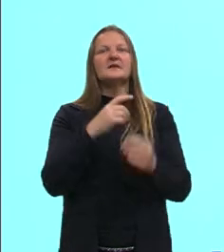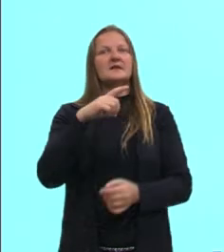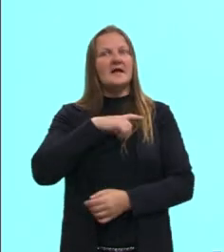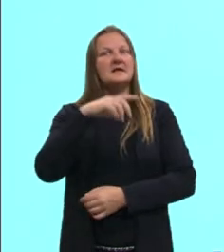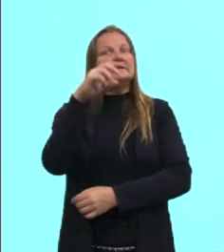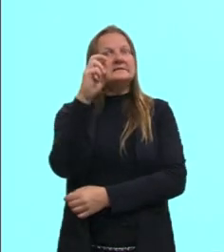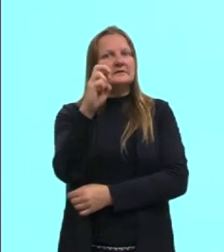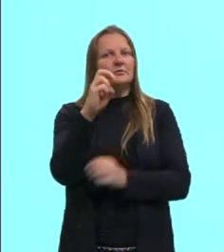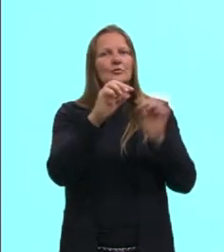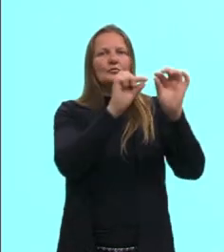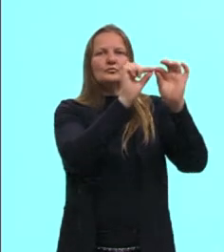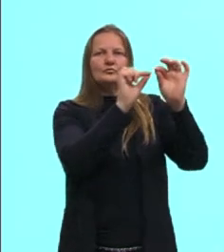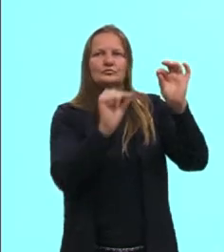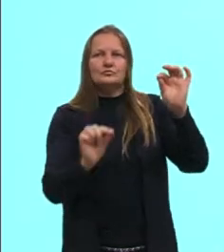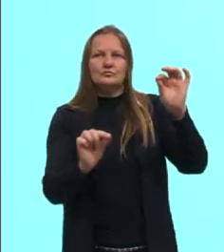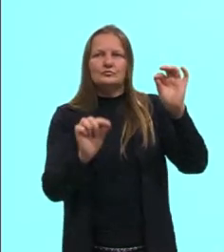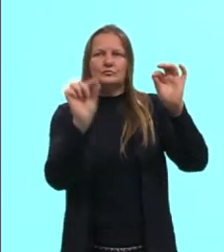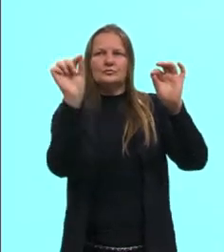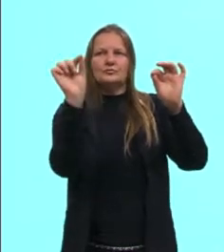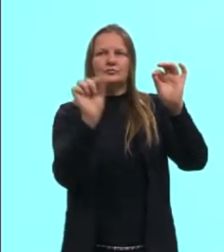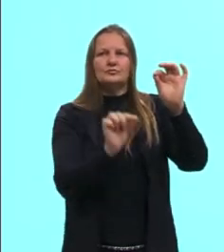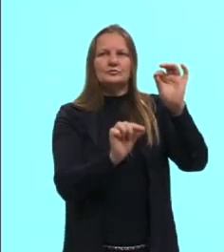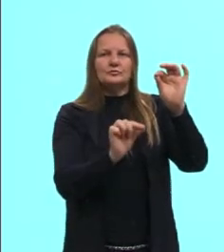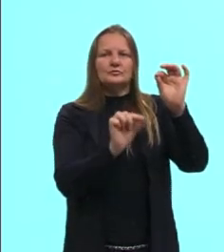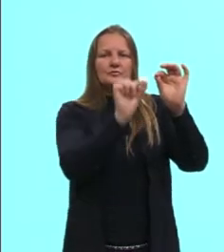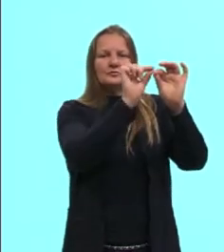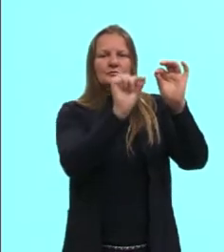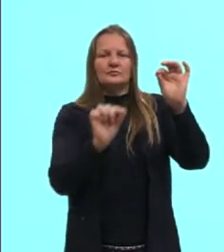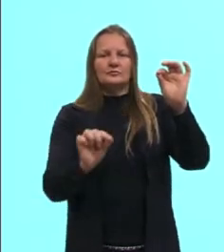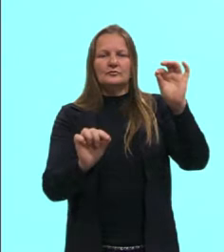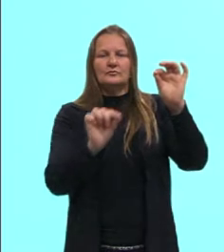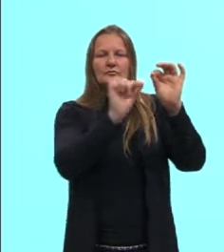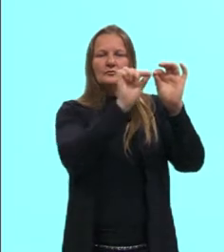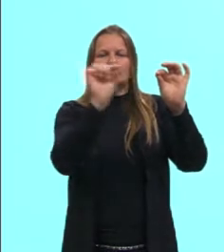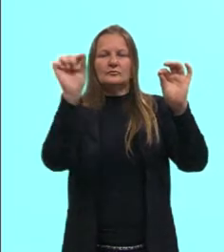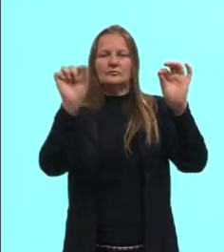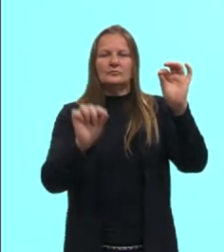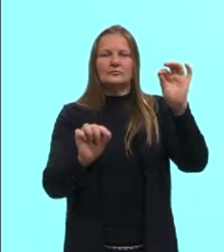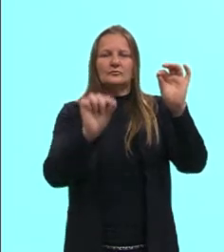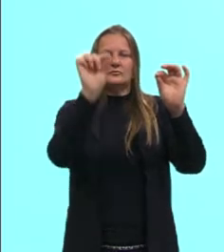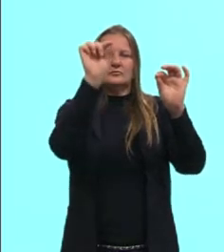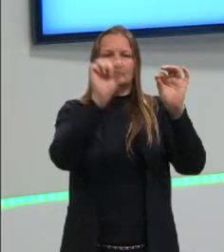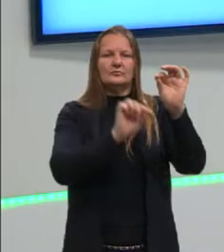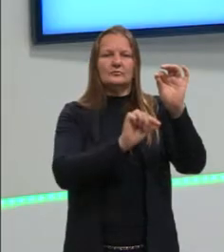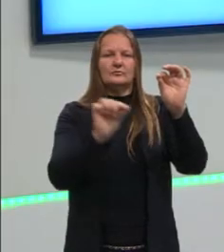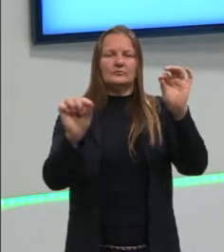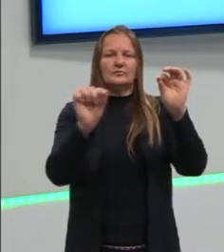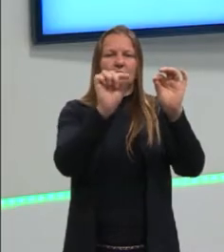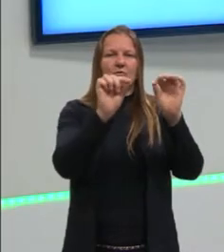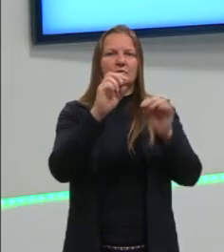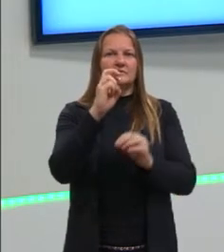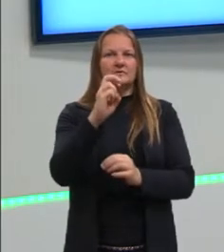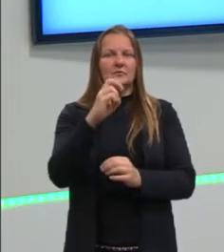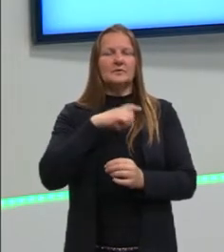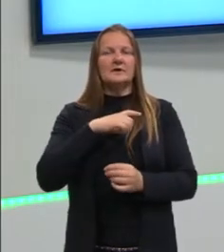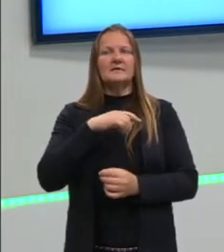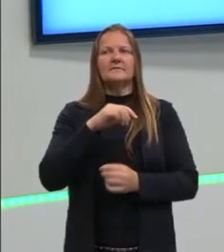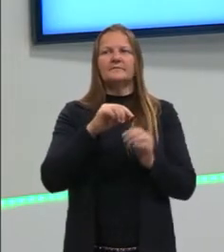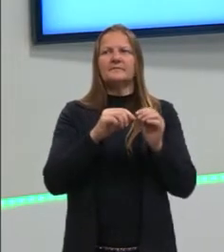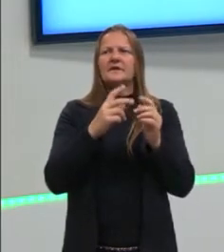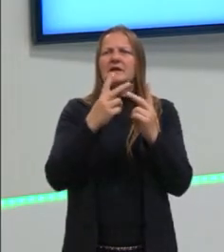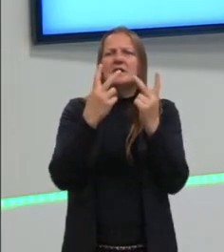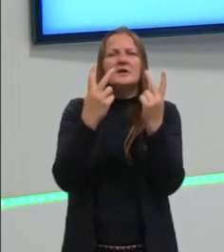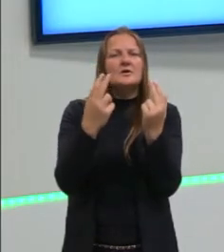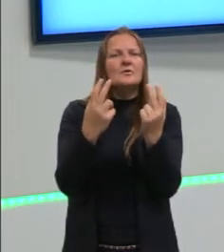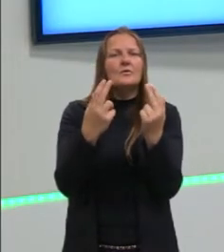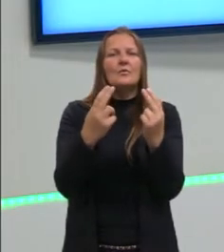diagonais. Agora, se eu construir outros pentágonos com diferentes formatos, esse tem todos os ladinhos